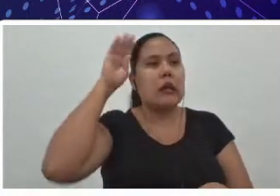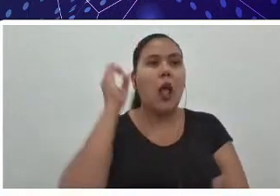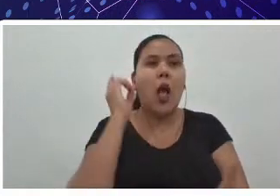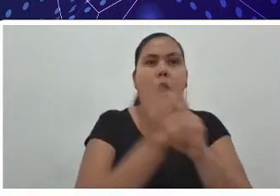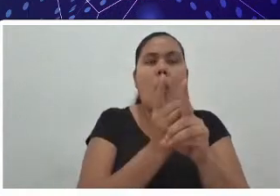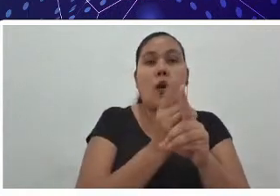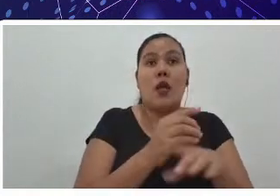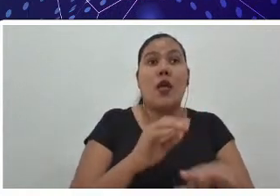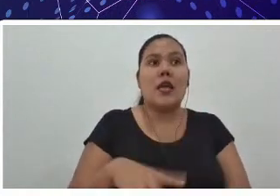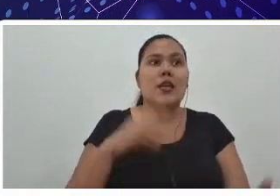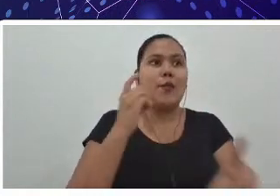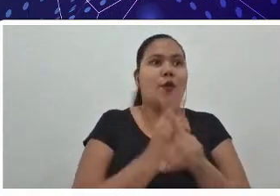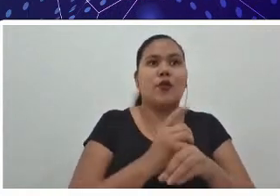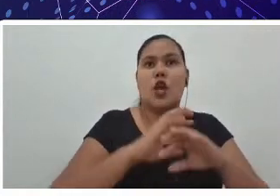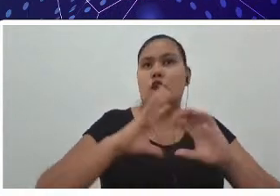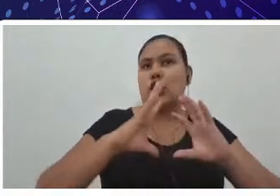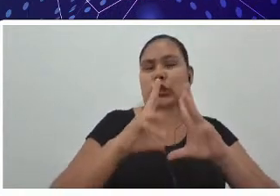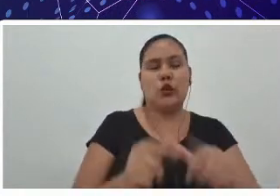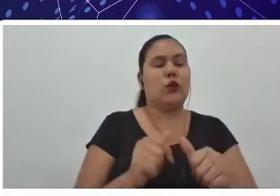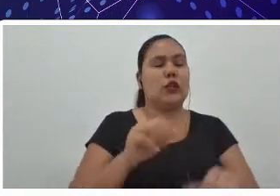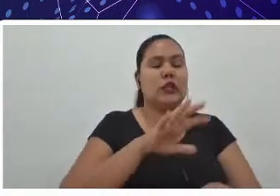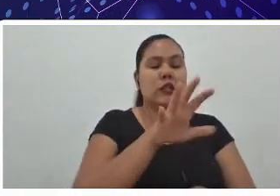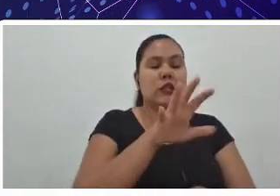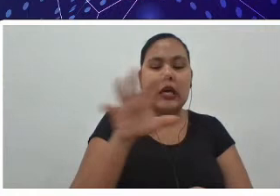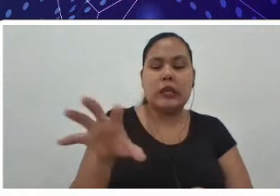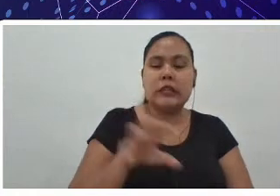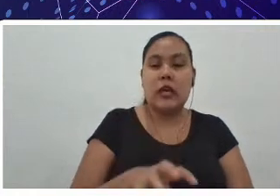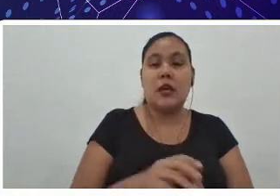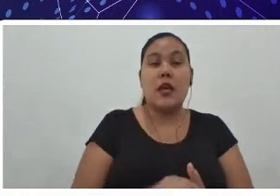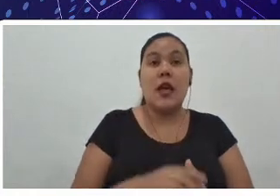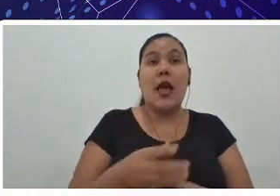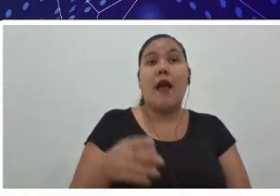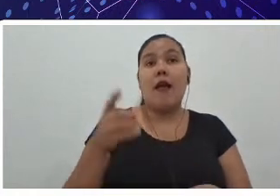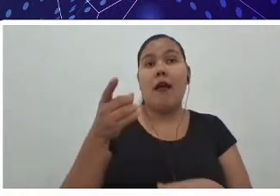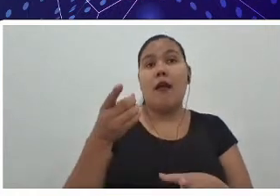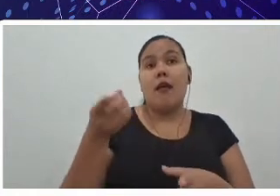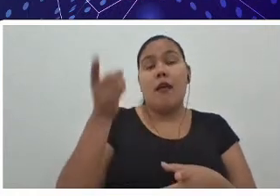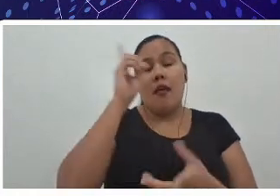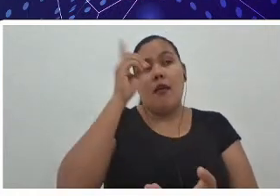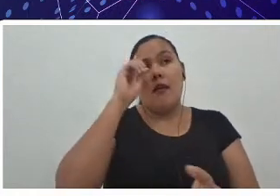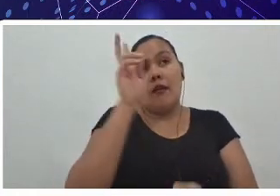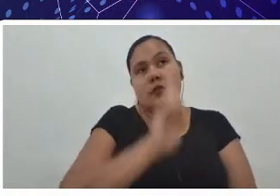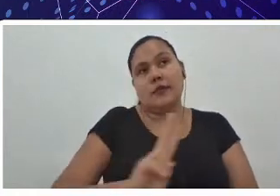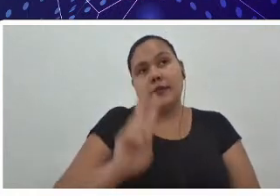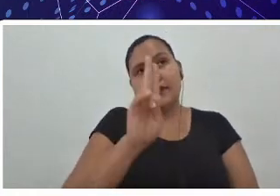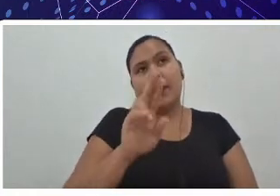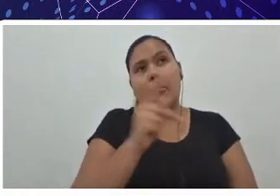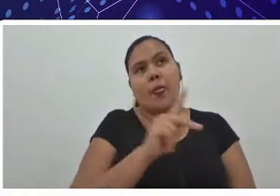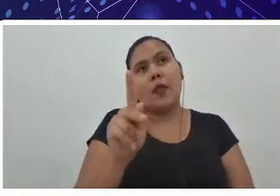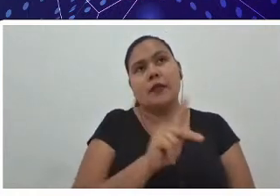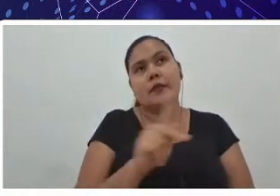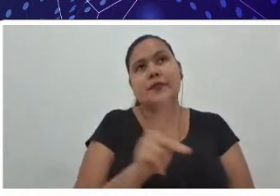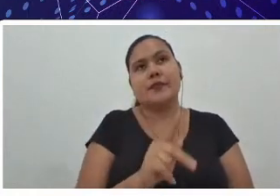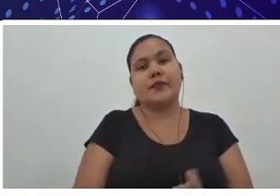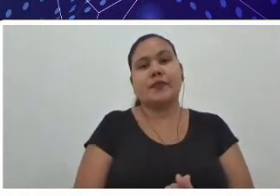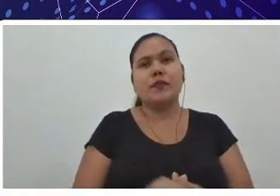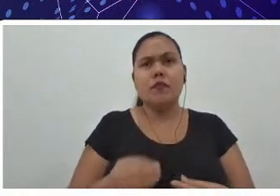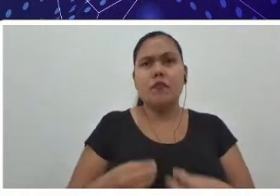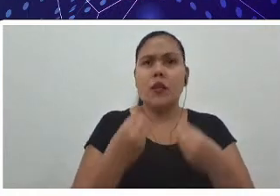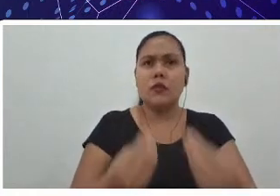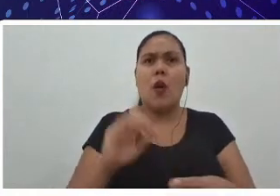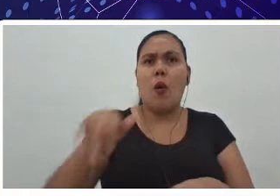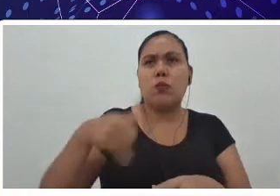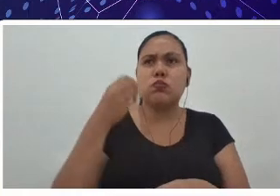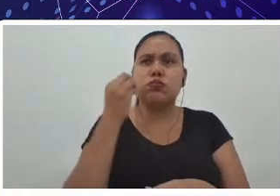todas elas, e a cada dia a universidade, os professores, eles oferecem oportunidades que